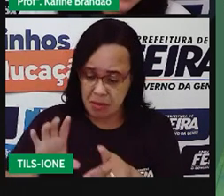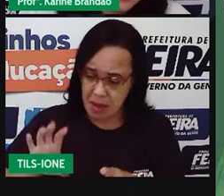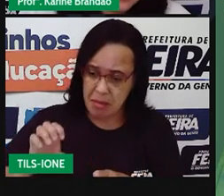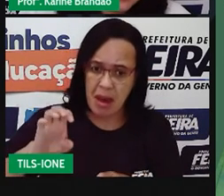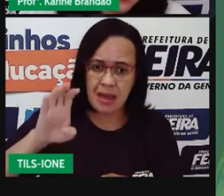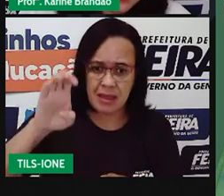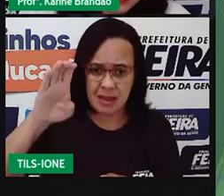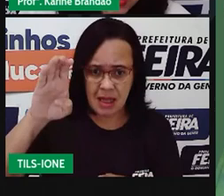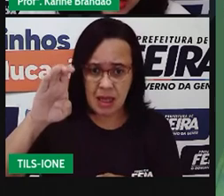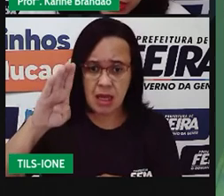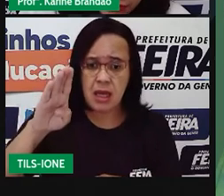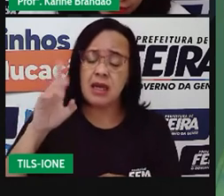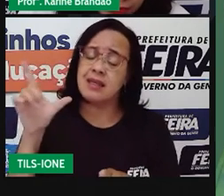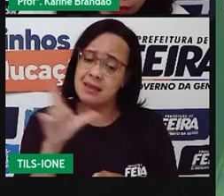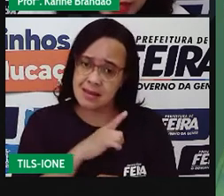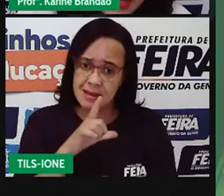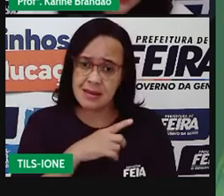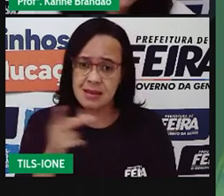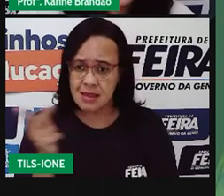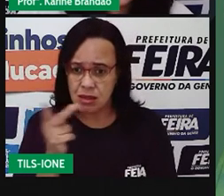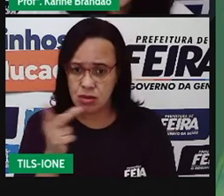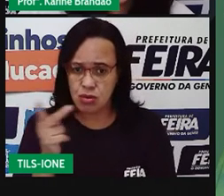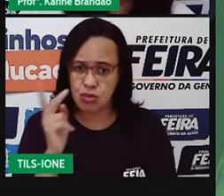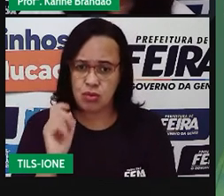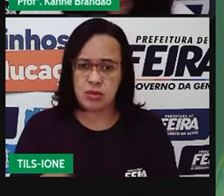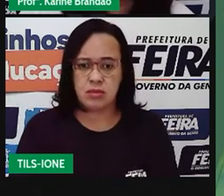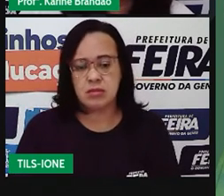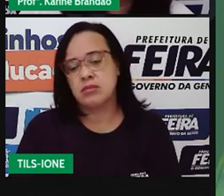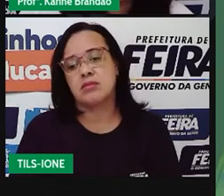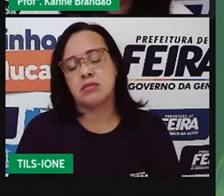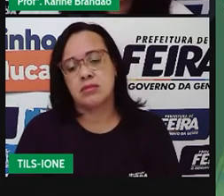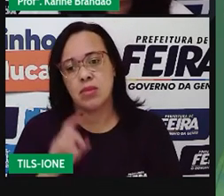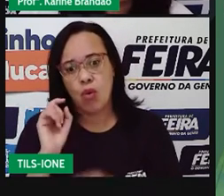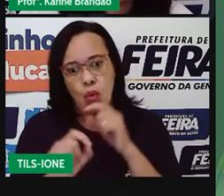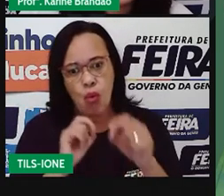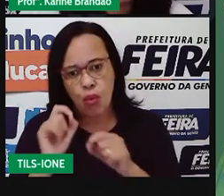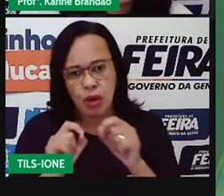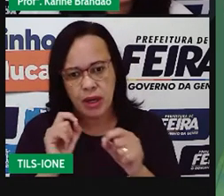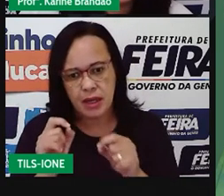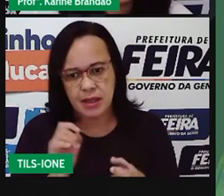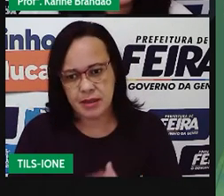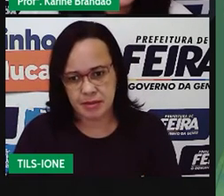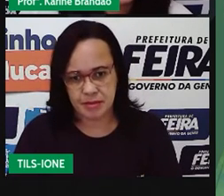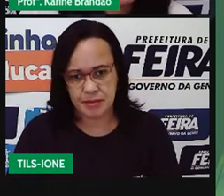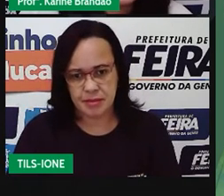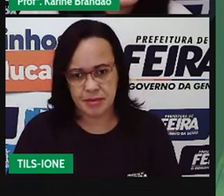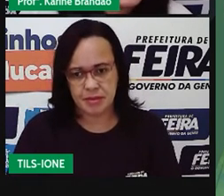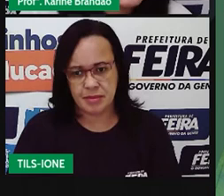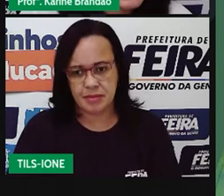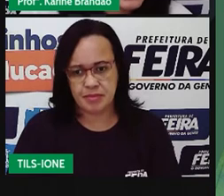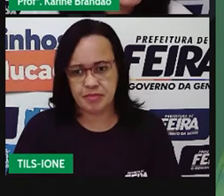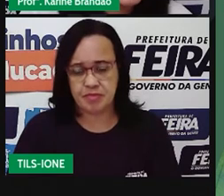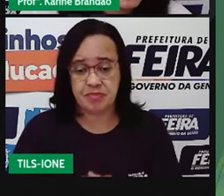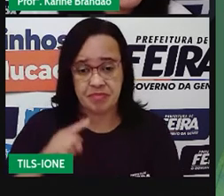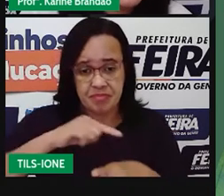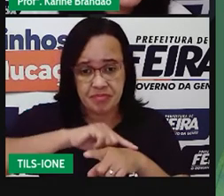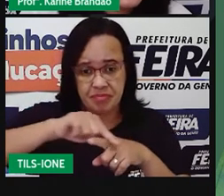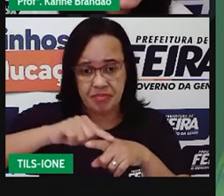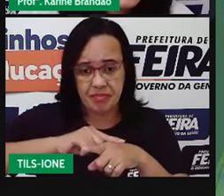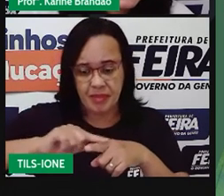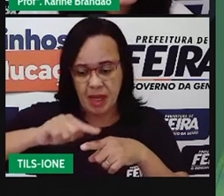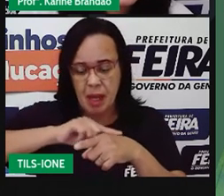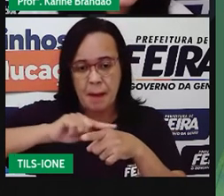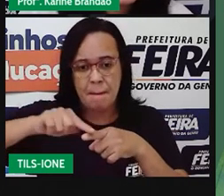substância que esse fungo tem, que é a penicilina, e que vai matando as bactérias ao redor.